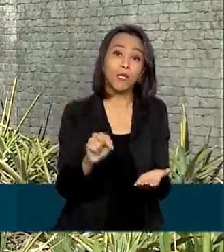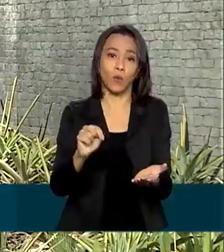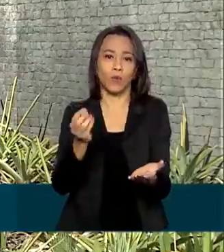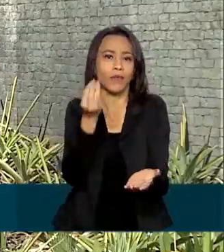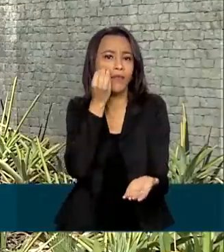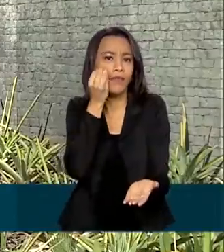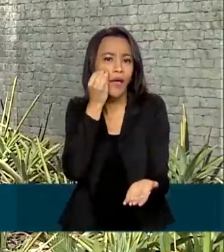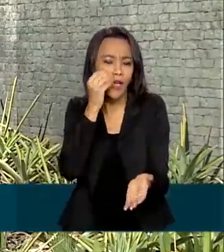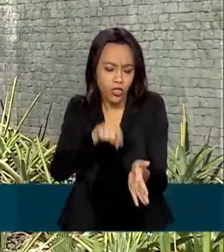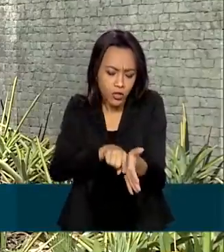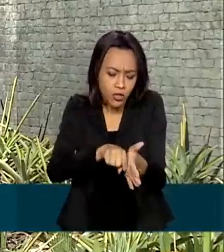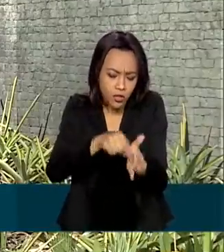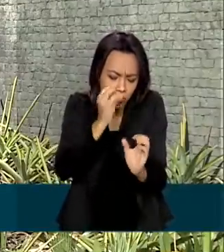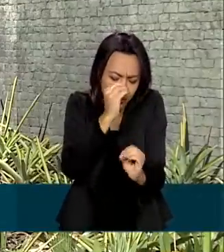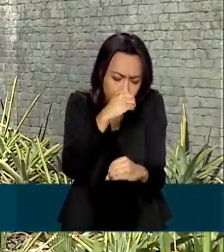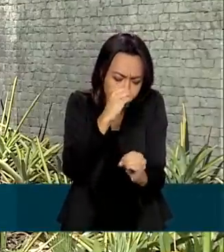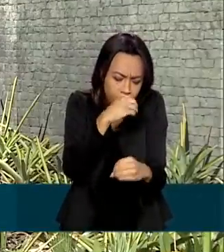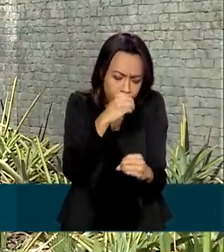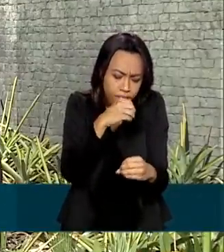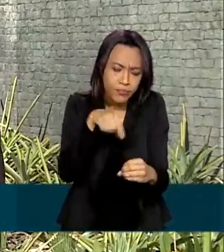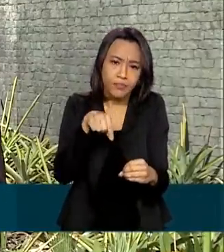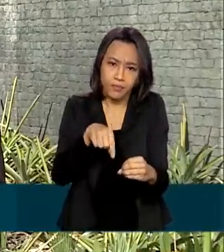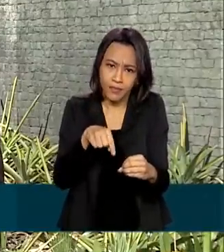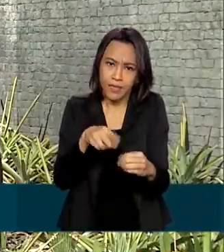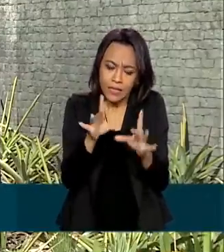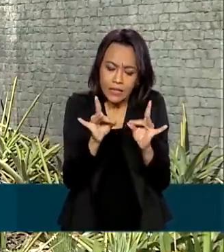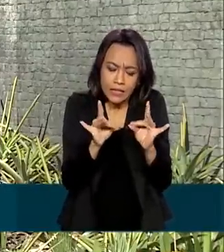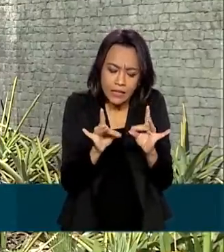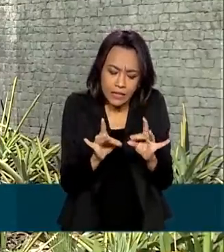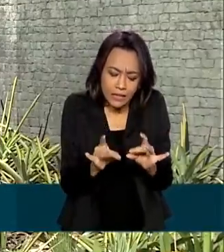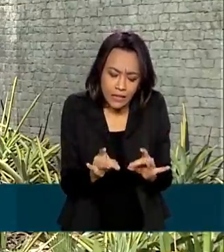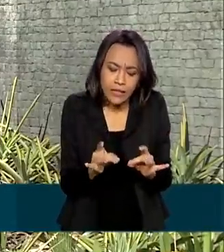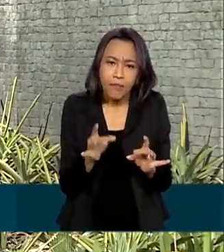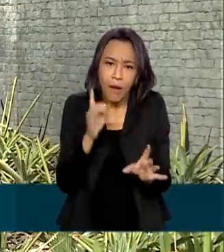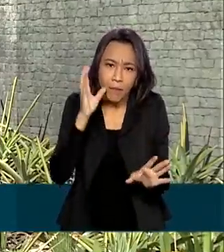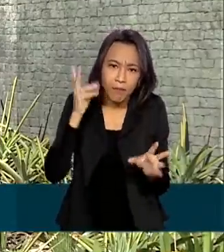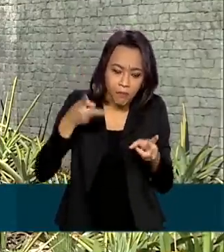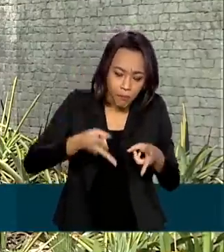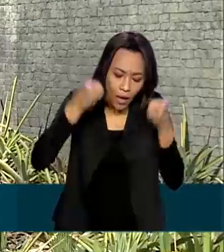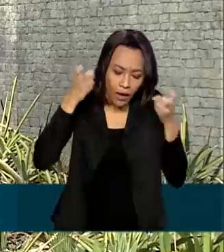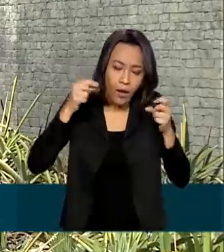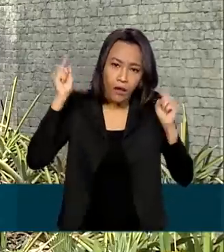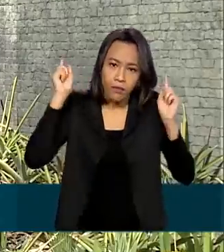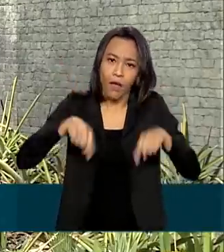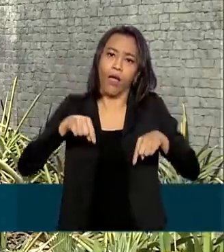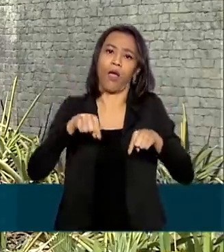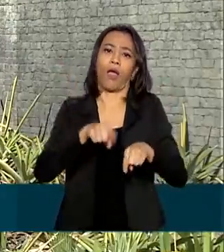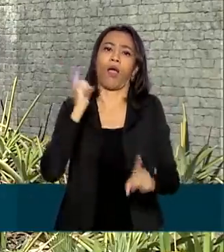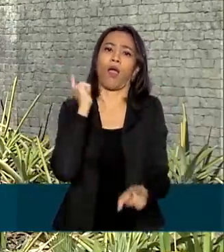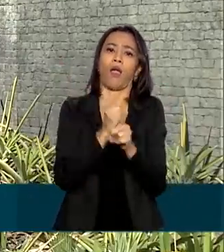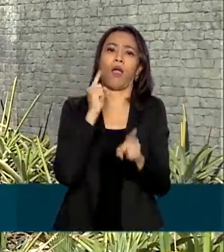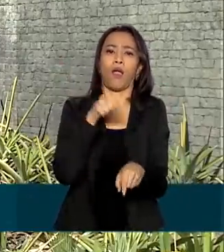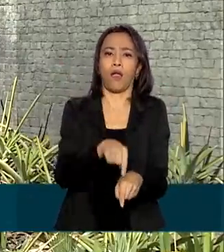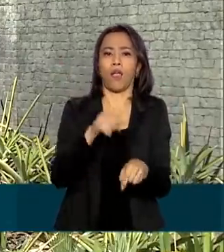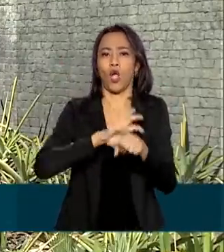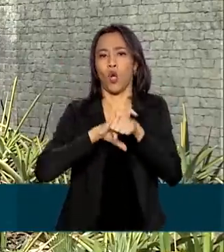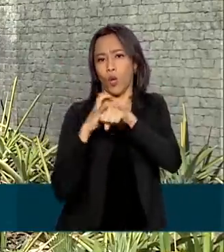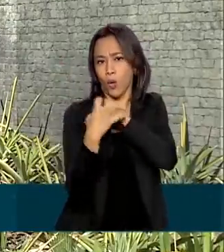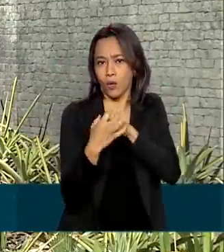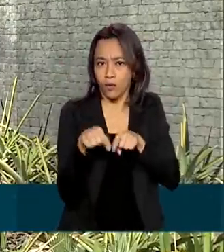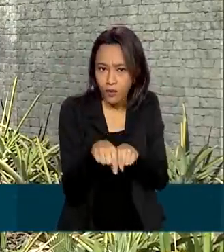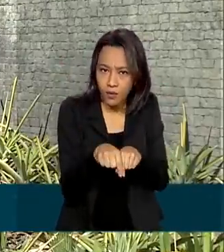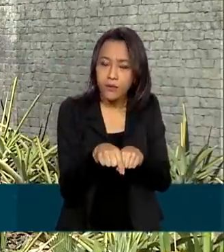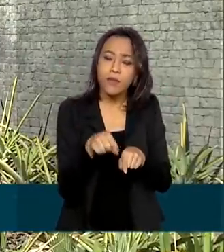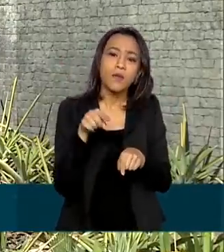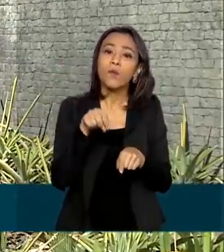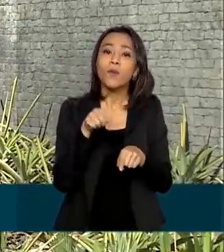dia. O teste molecular é aquele mais complexo e também mais eficaz para identificar a presença do coronavírus. Ele analisa